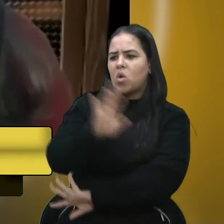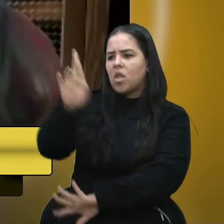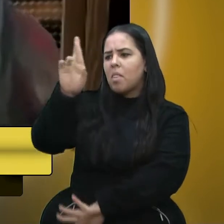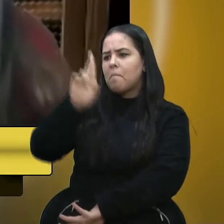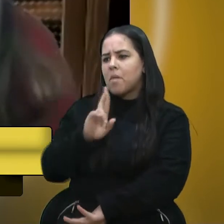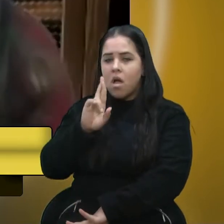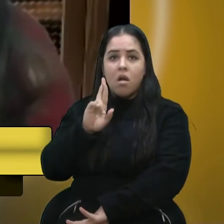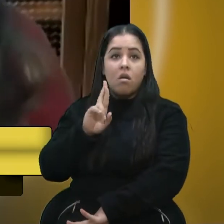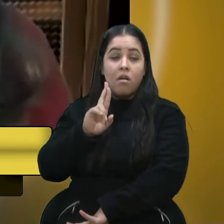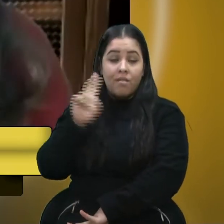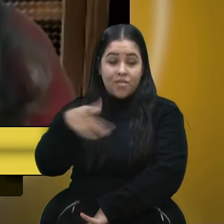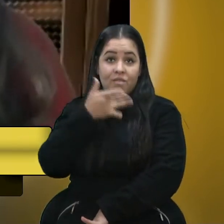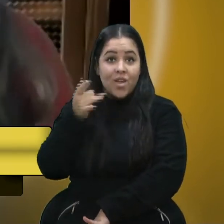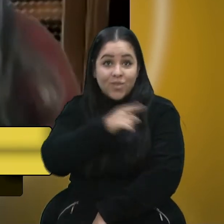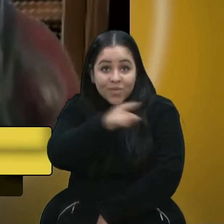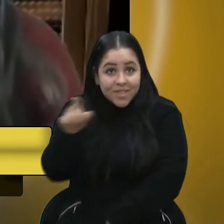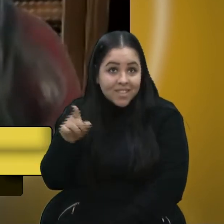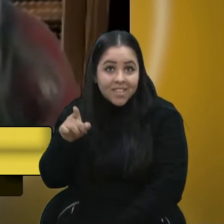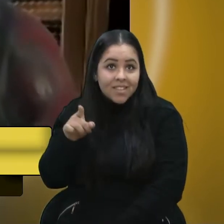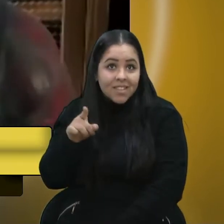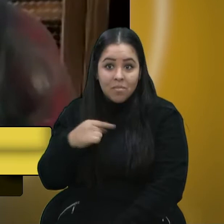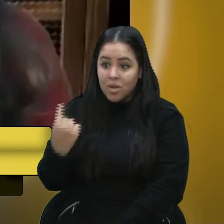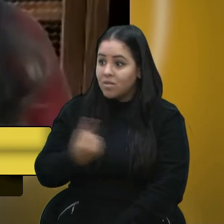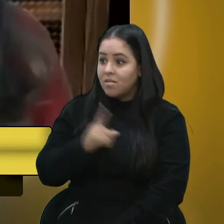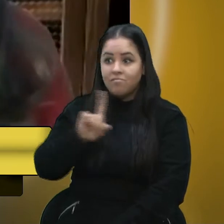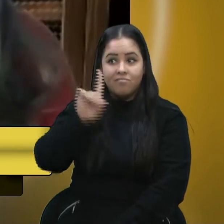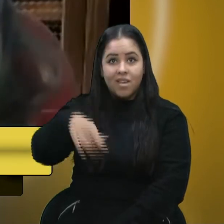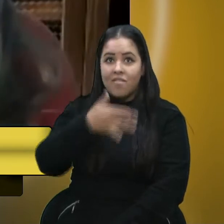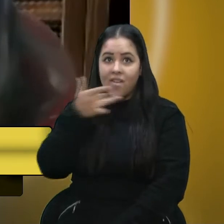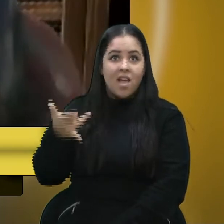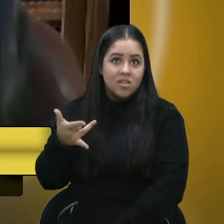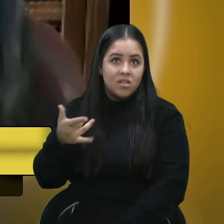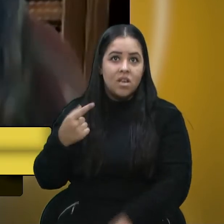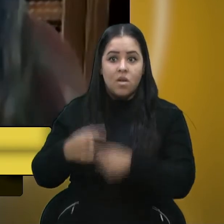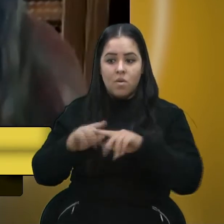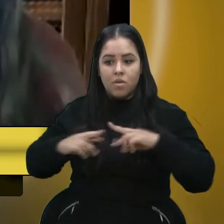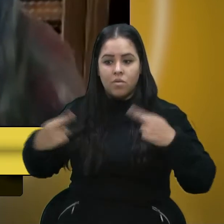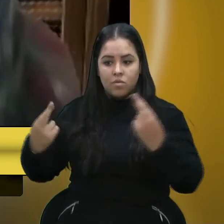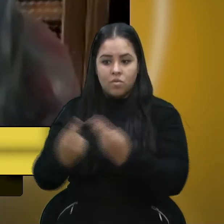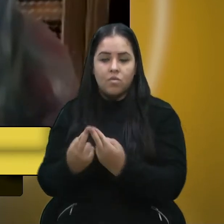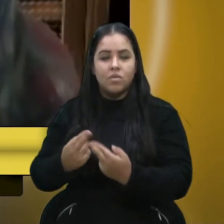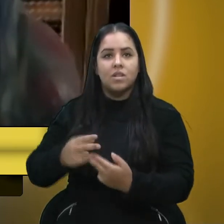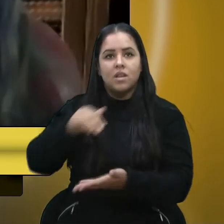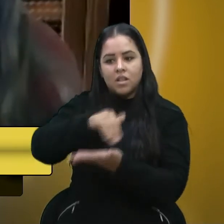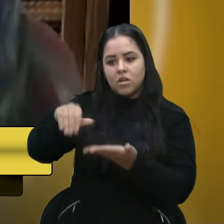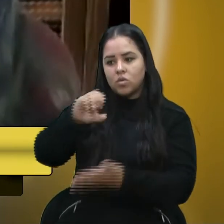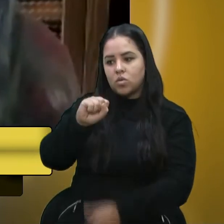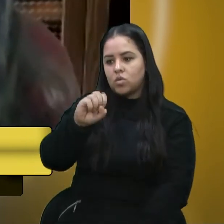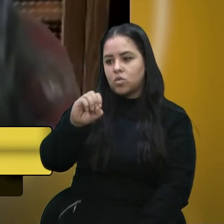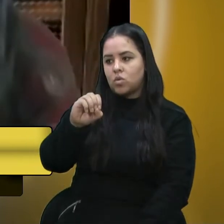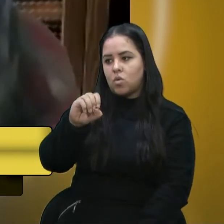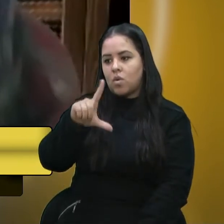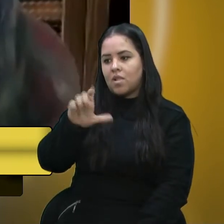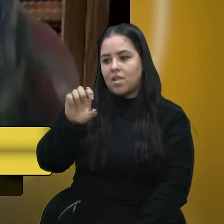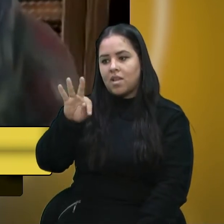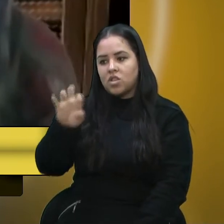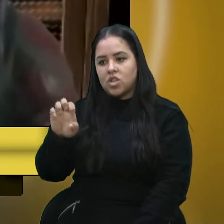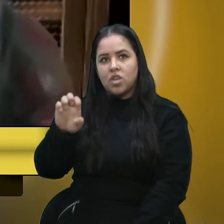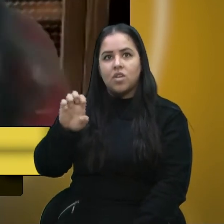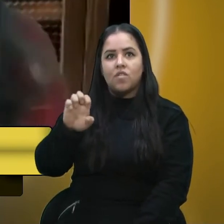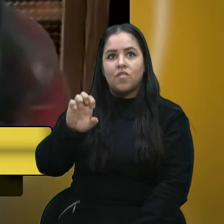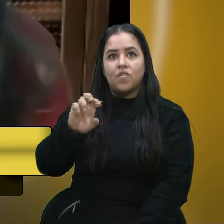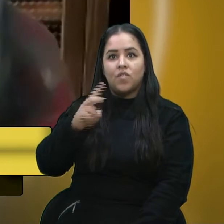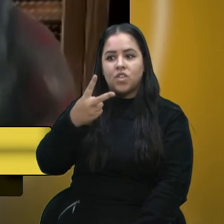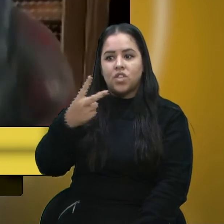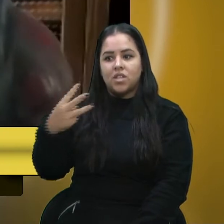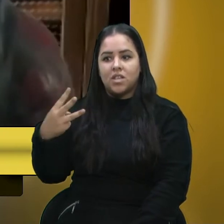Bom, é fácil para vocês, para nós não é. Eu tive reunida com o secretário Soletti no dia 23 de abril, até hoje,